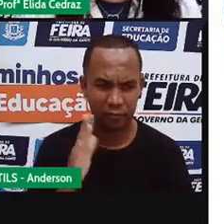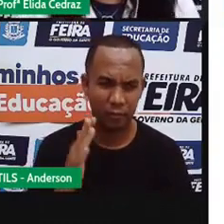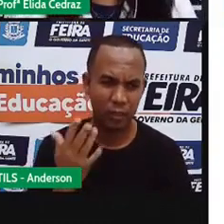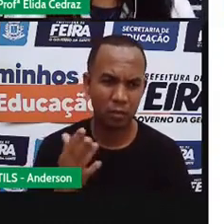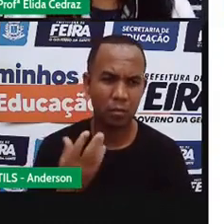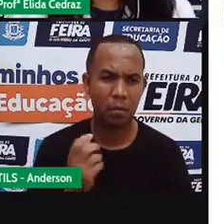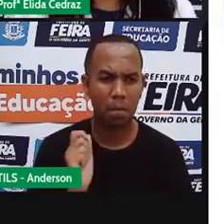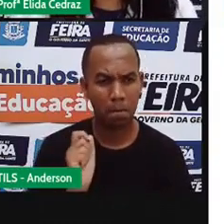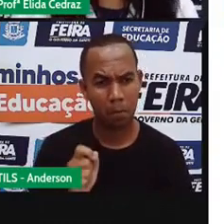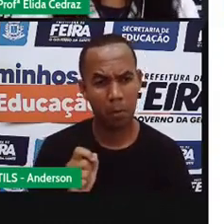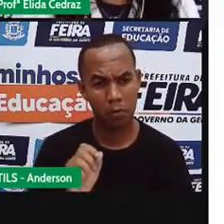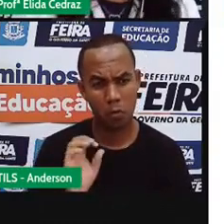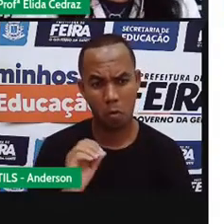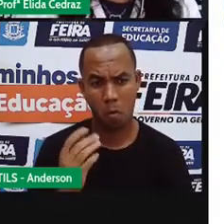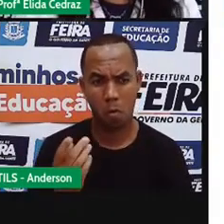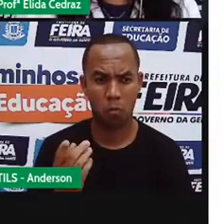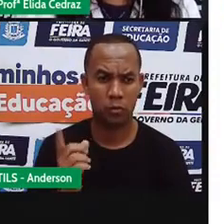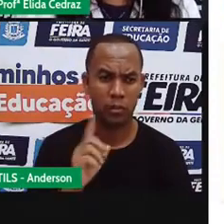Pode?